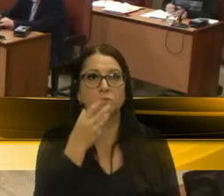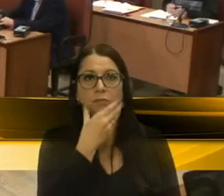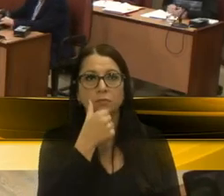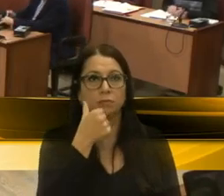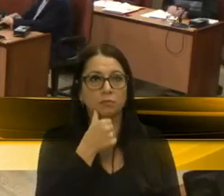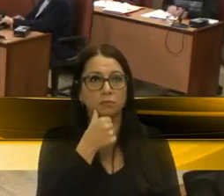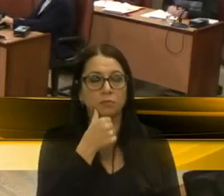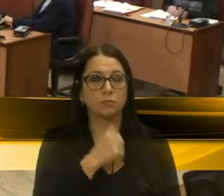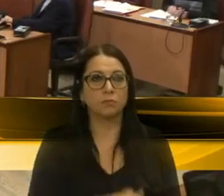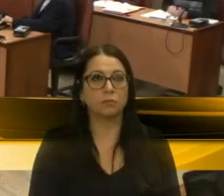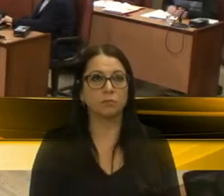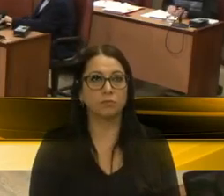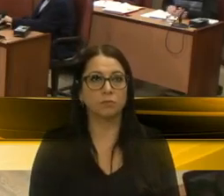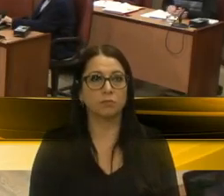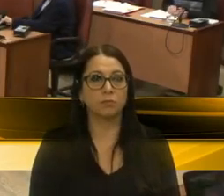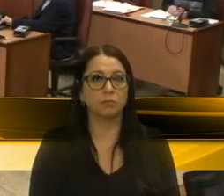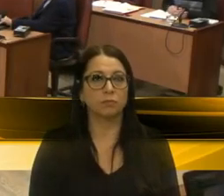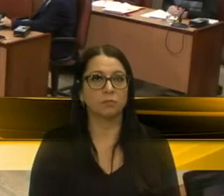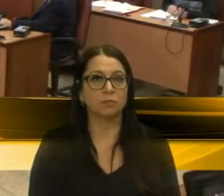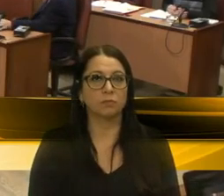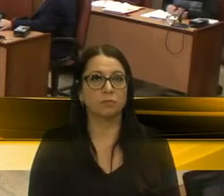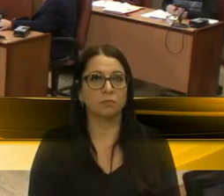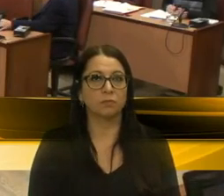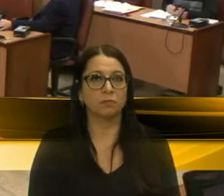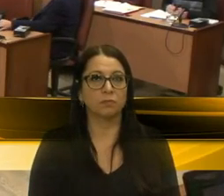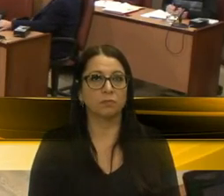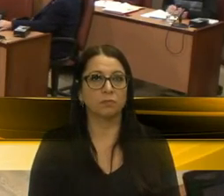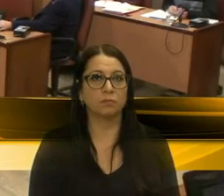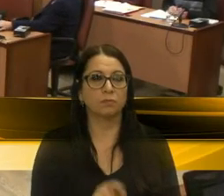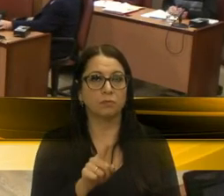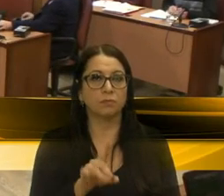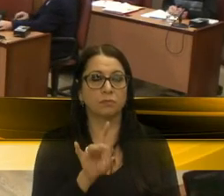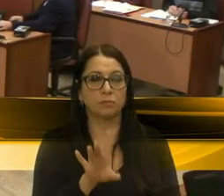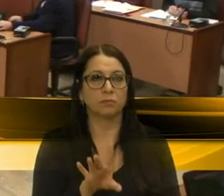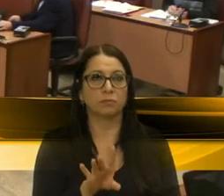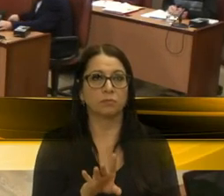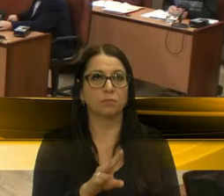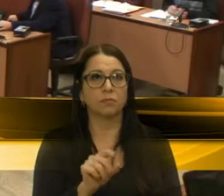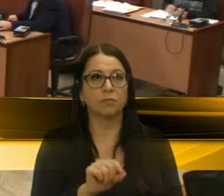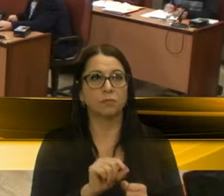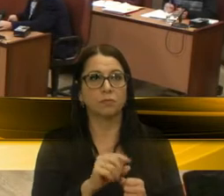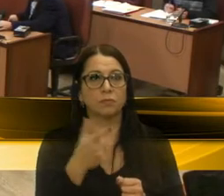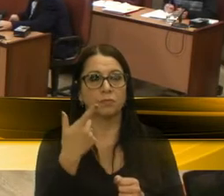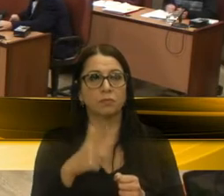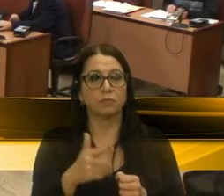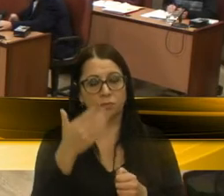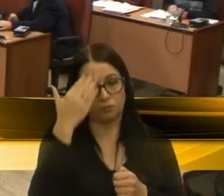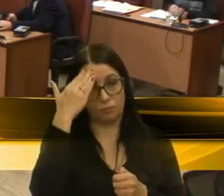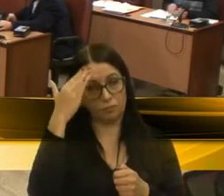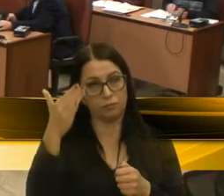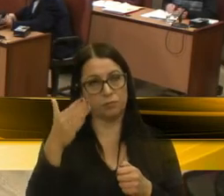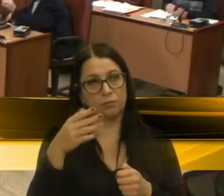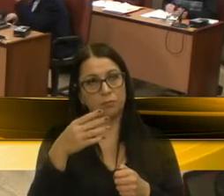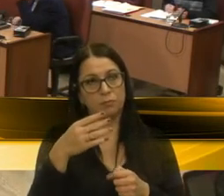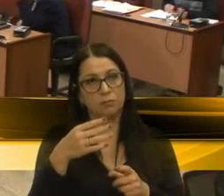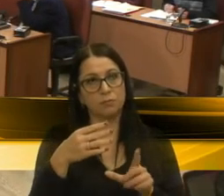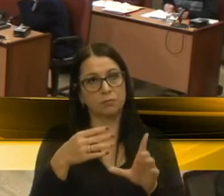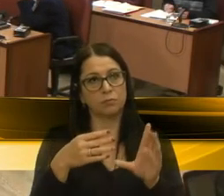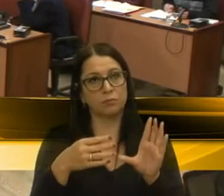vereadores, quero aqui apenas fazer novamente o agradecimento ao Quarta Cré,